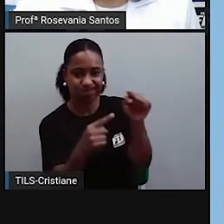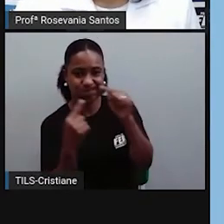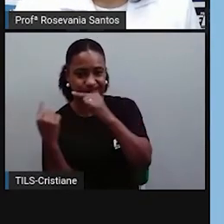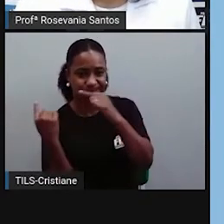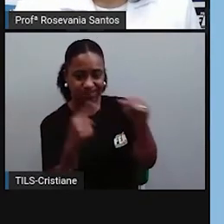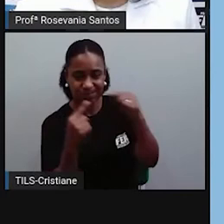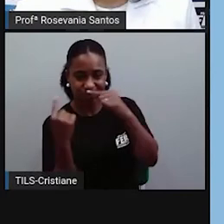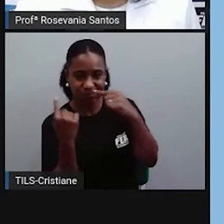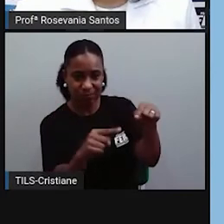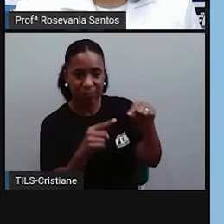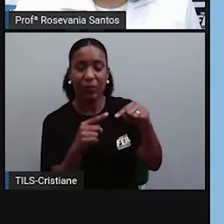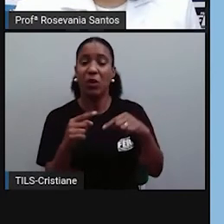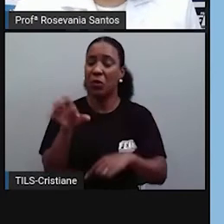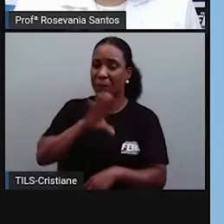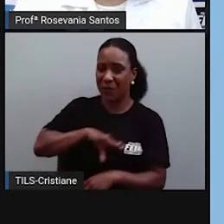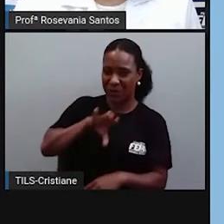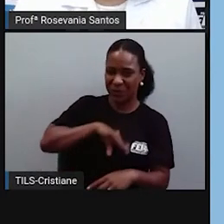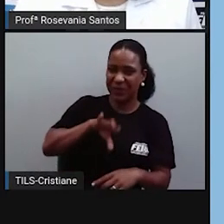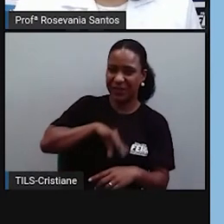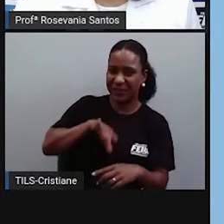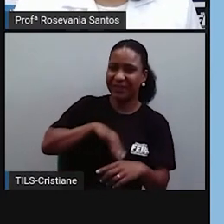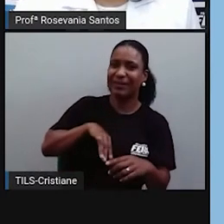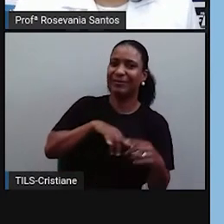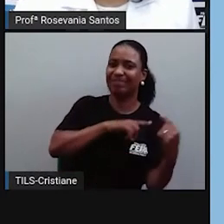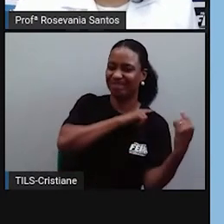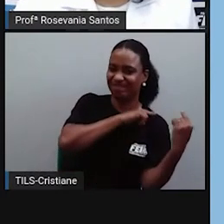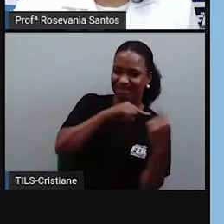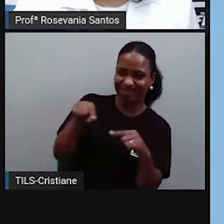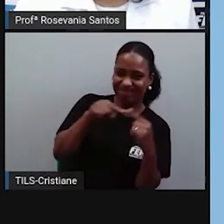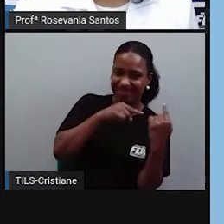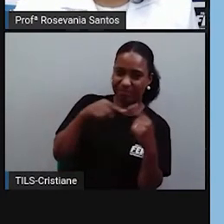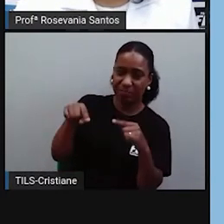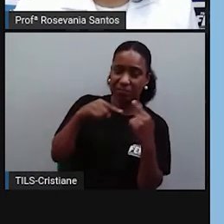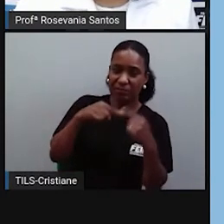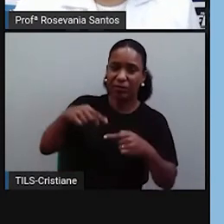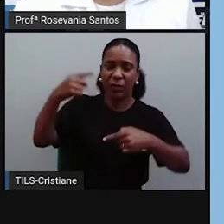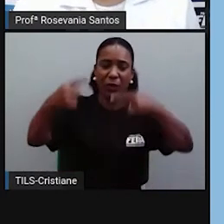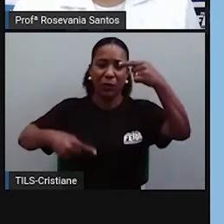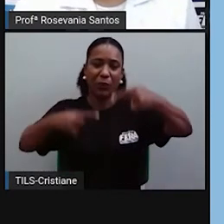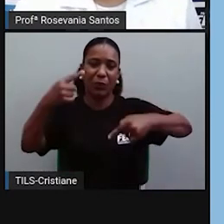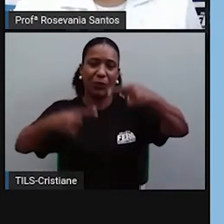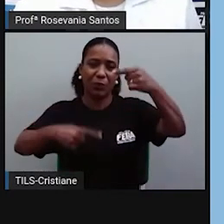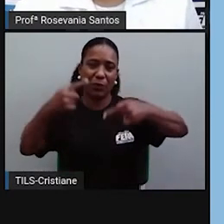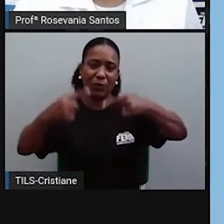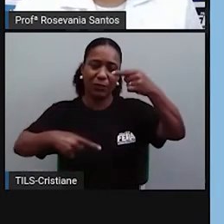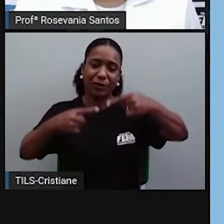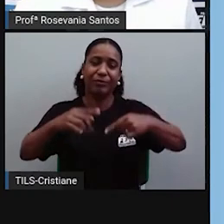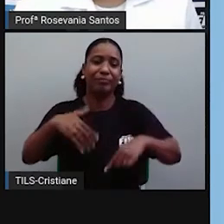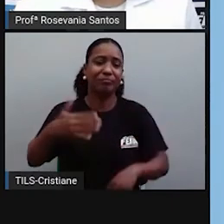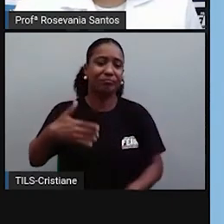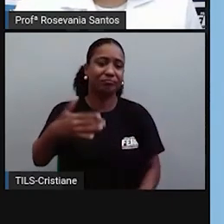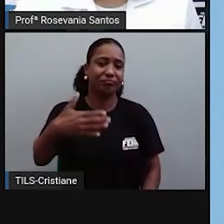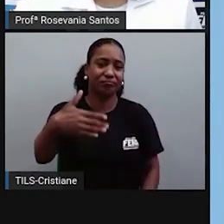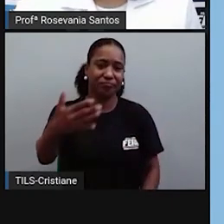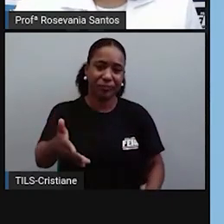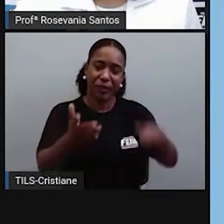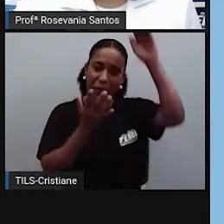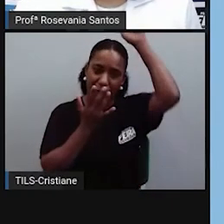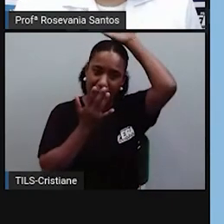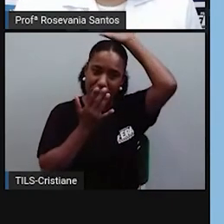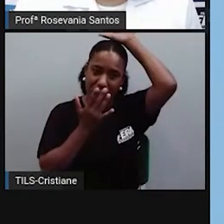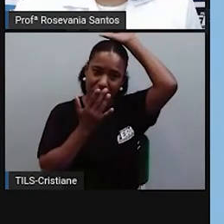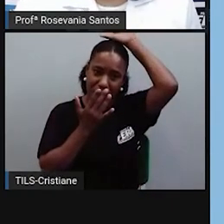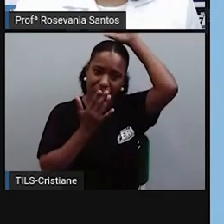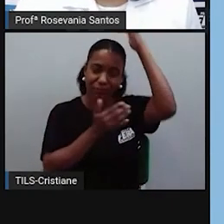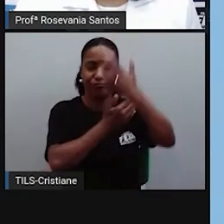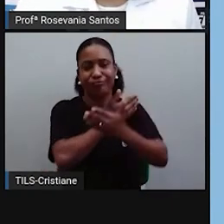contra esses portugueses. Mas, em determinado momento. Infelizmente, os índios foram vencidos.